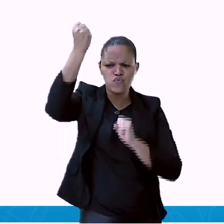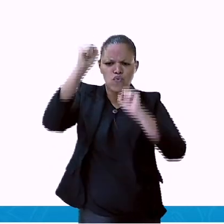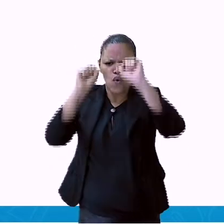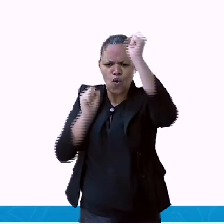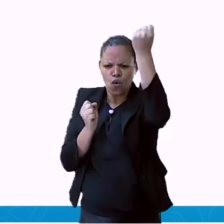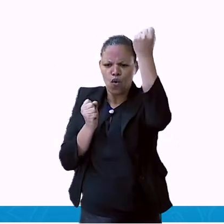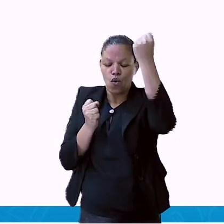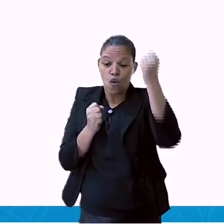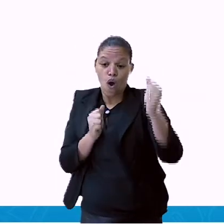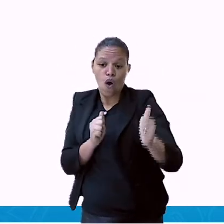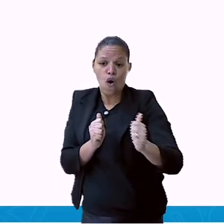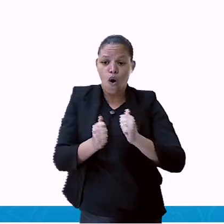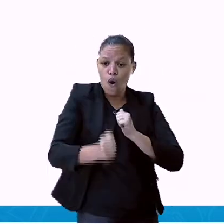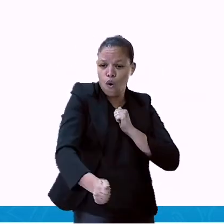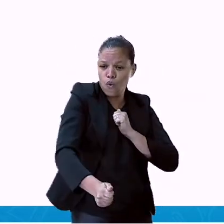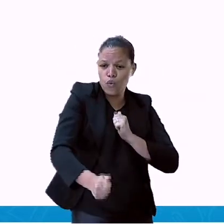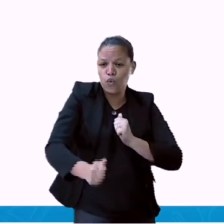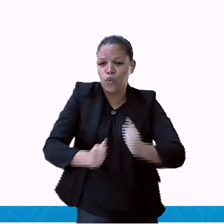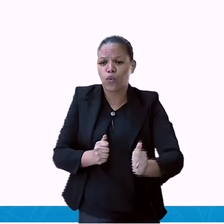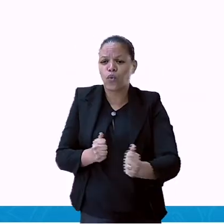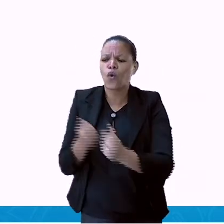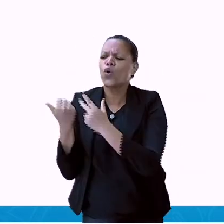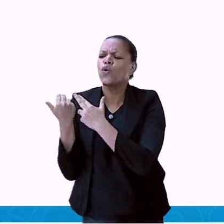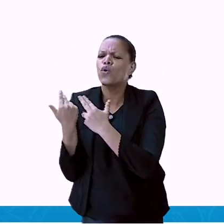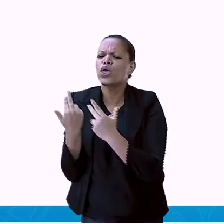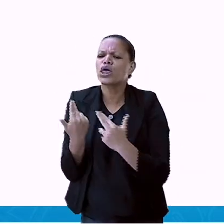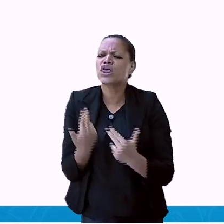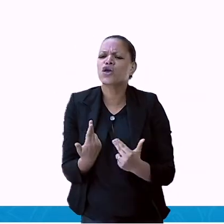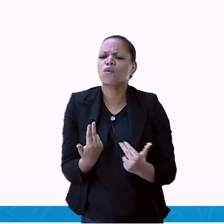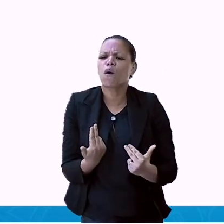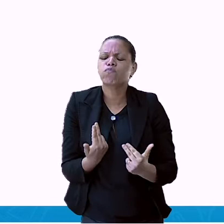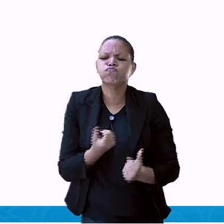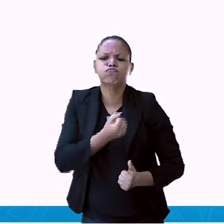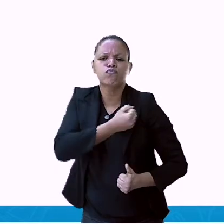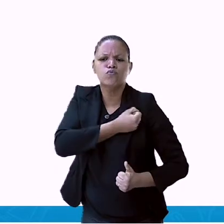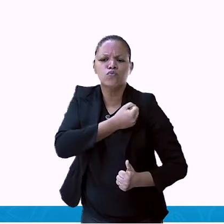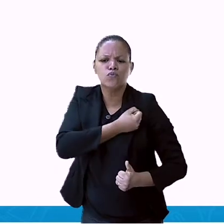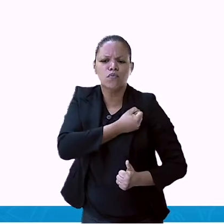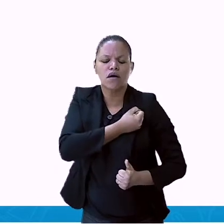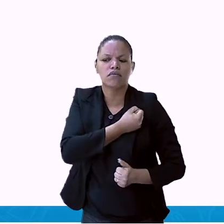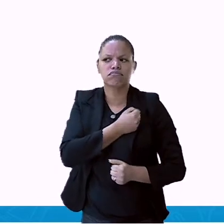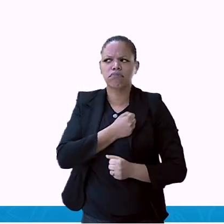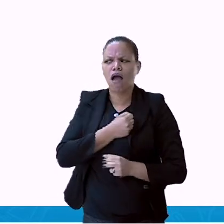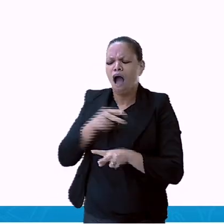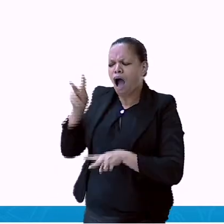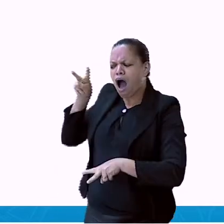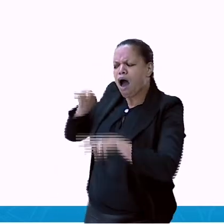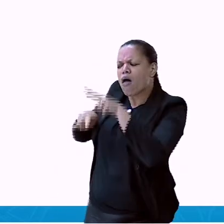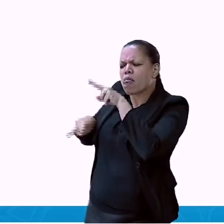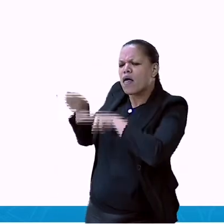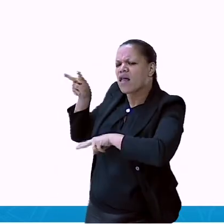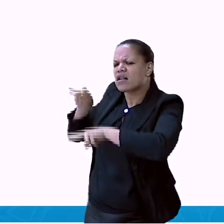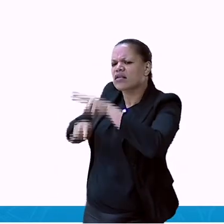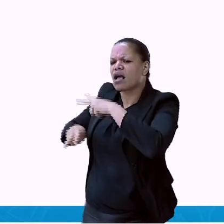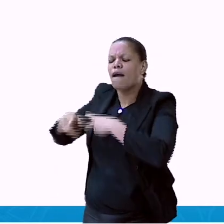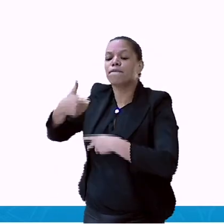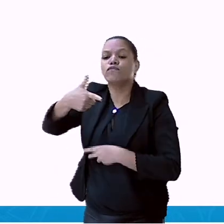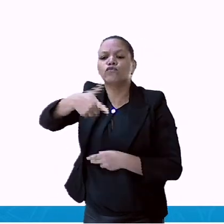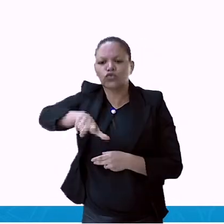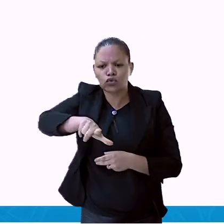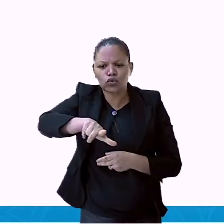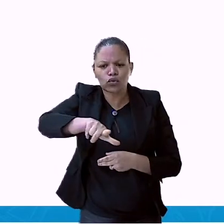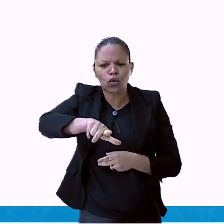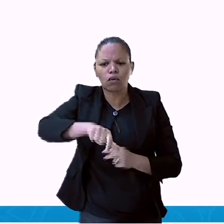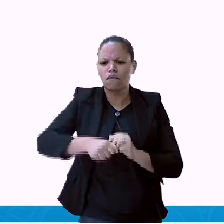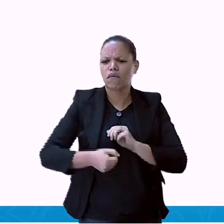o mesmo número de praticantes? Então, nós temos que analisar agora. A mesma quantidade de alunos